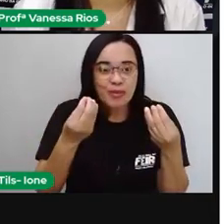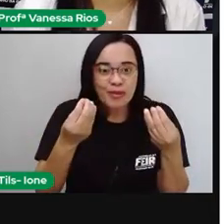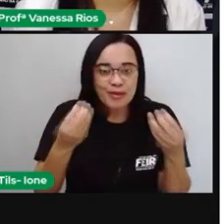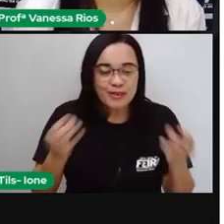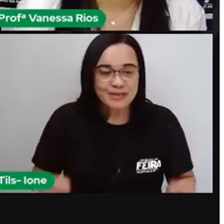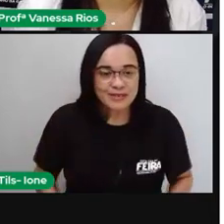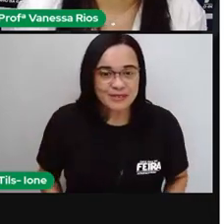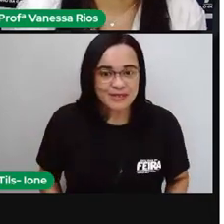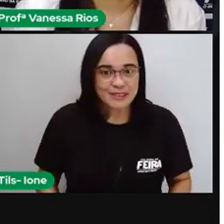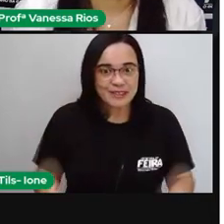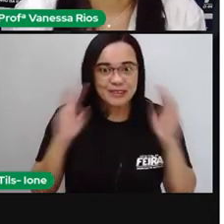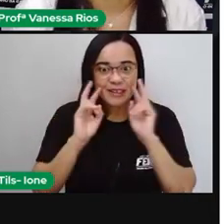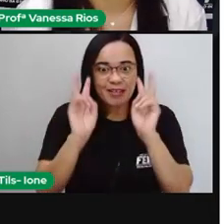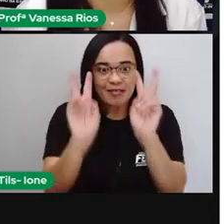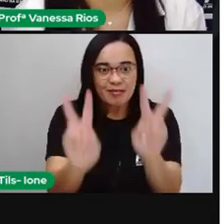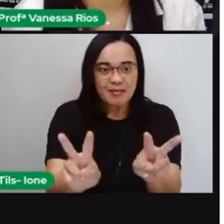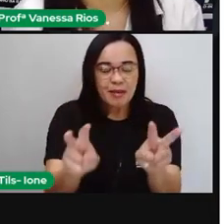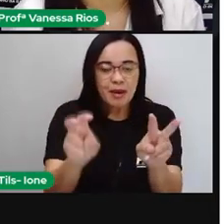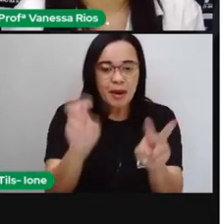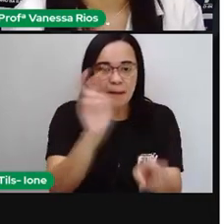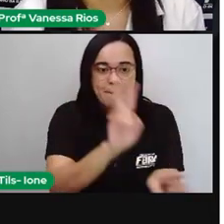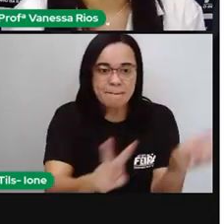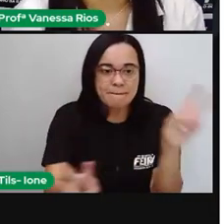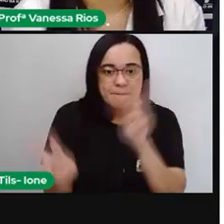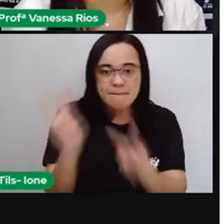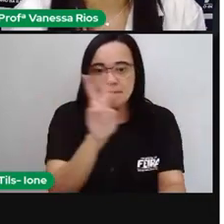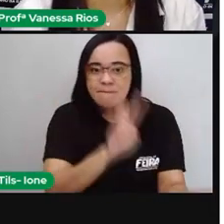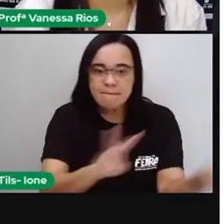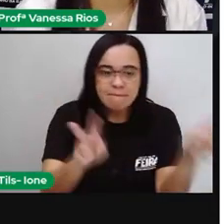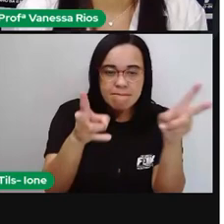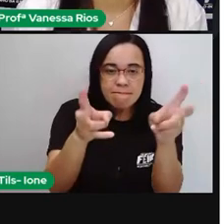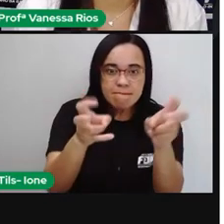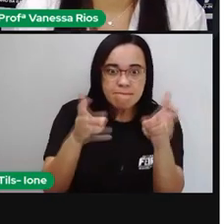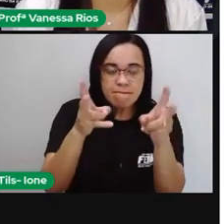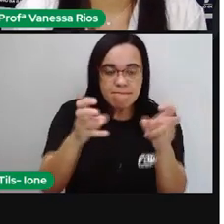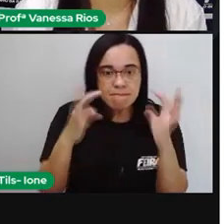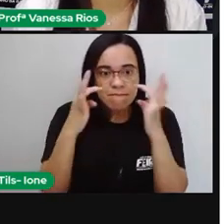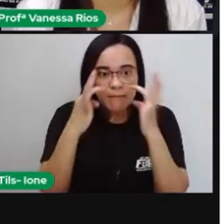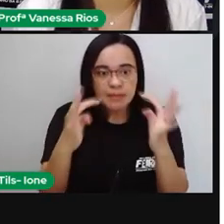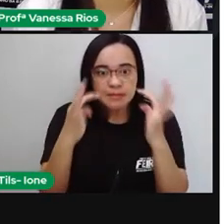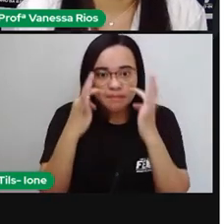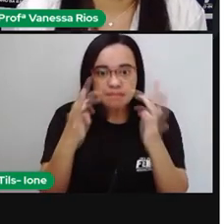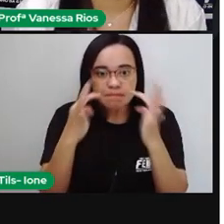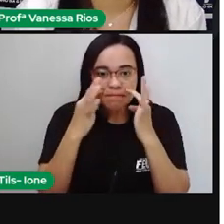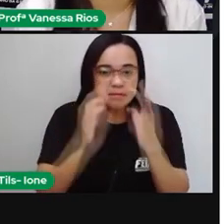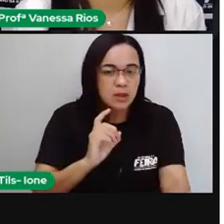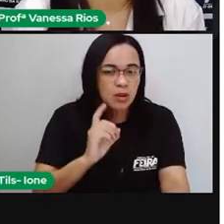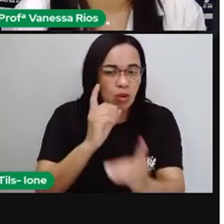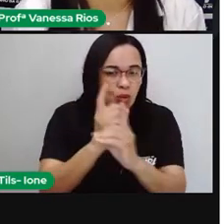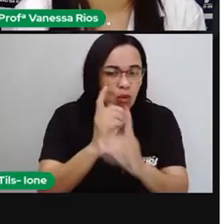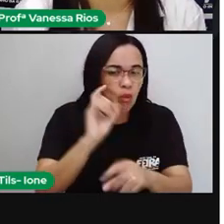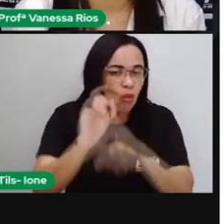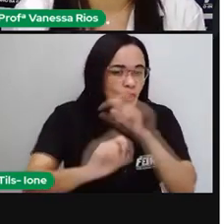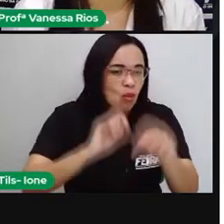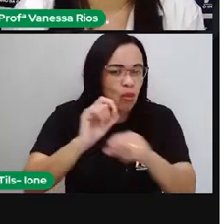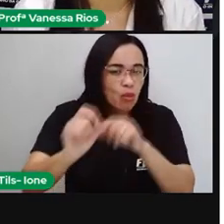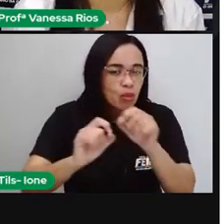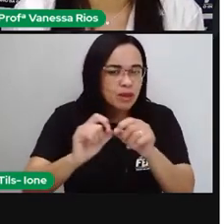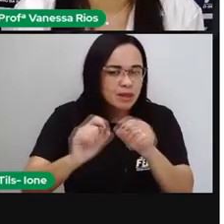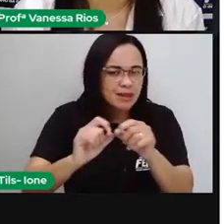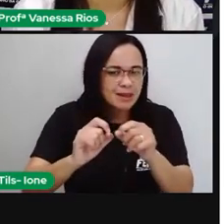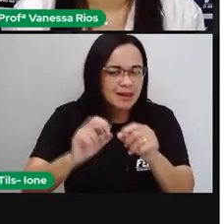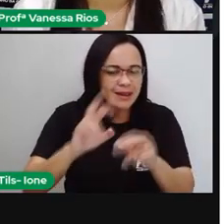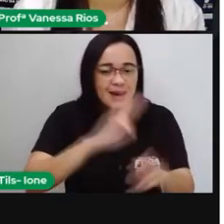o que é que vocês conseguem perceber, o que é que vocês conseguem observar e identificar em relação ao que está sempre